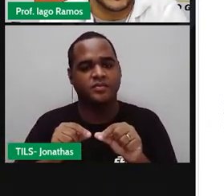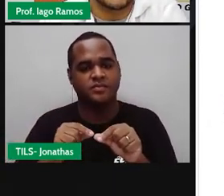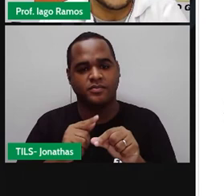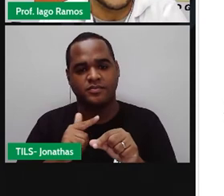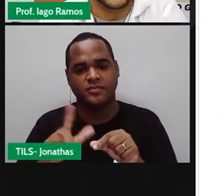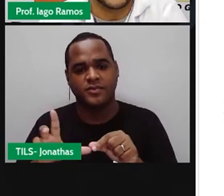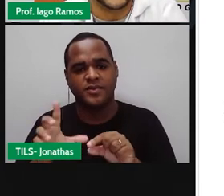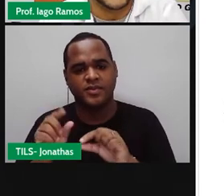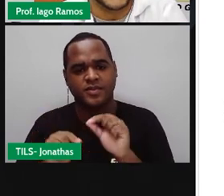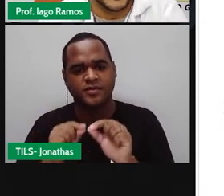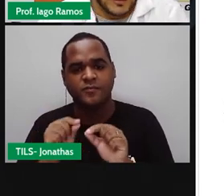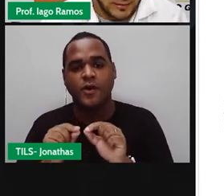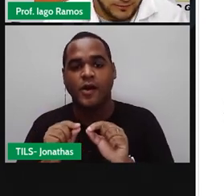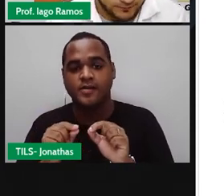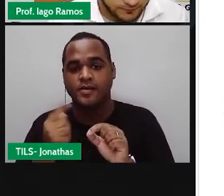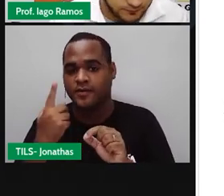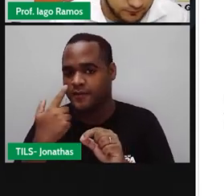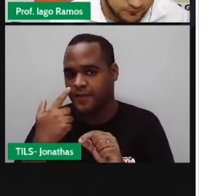outro local.